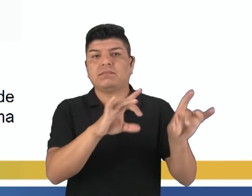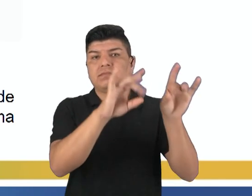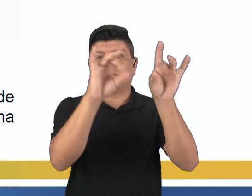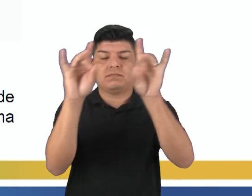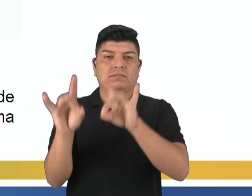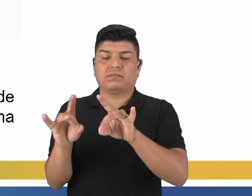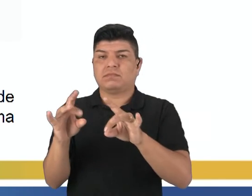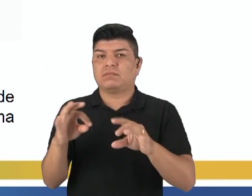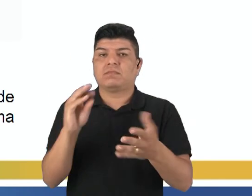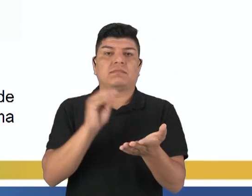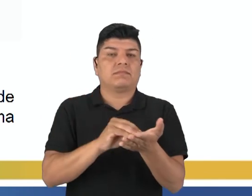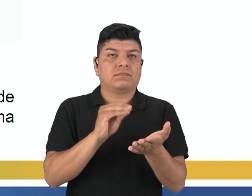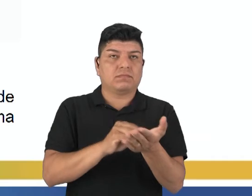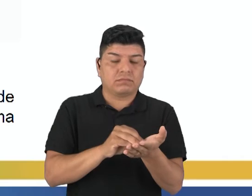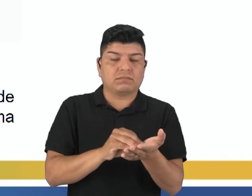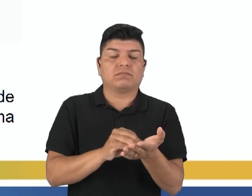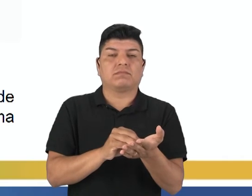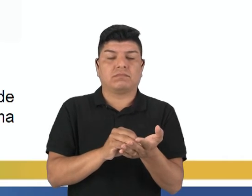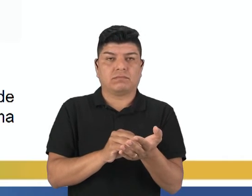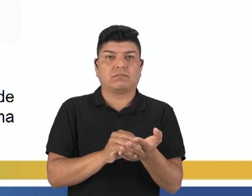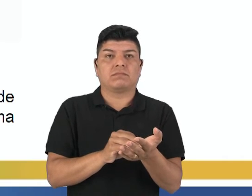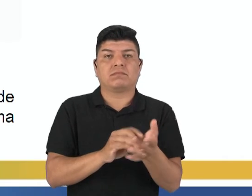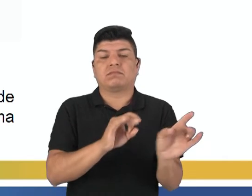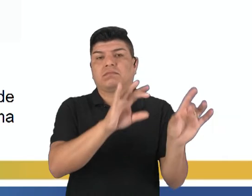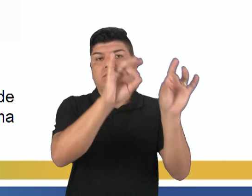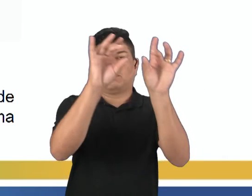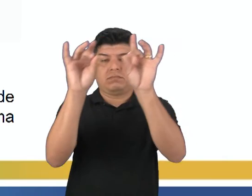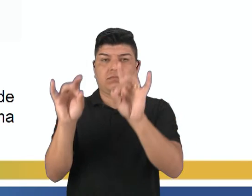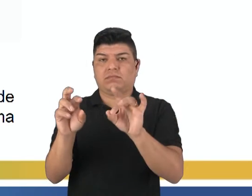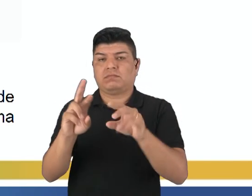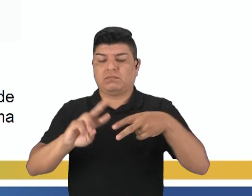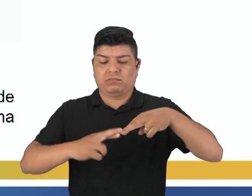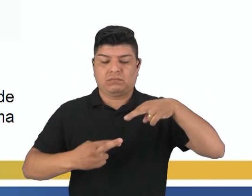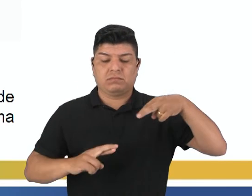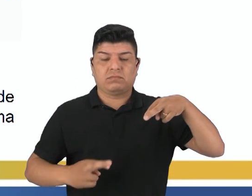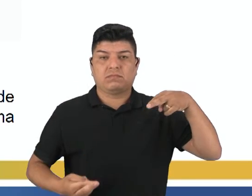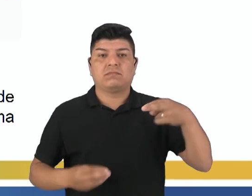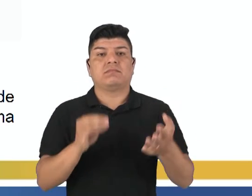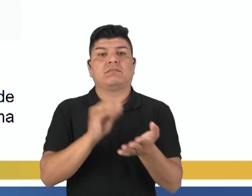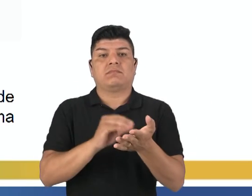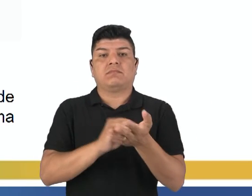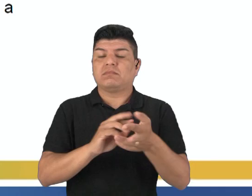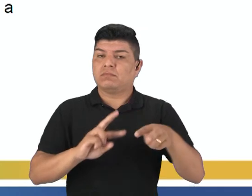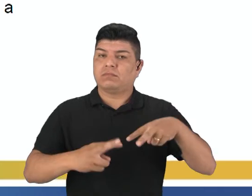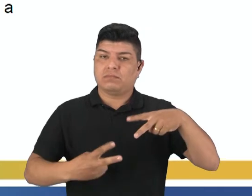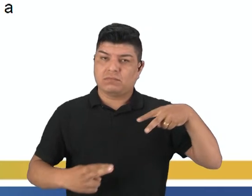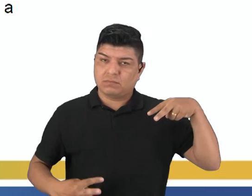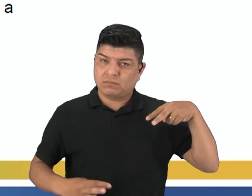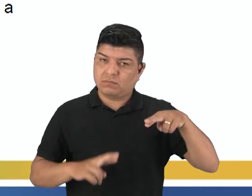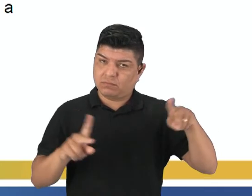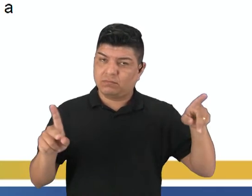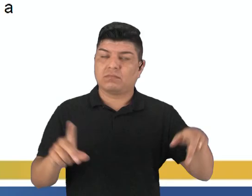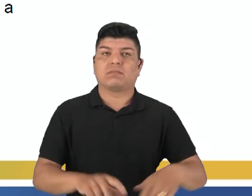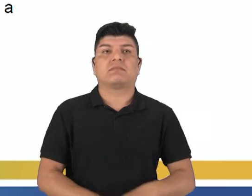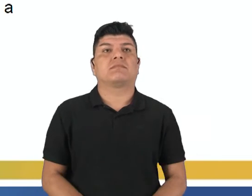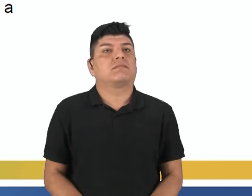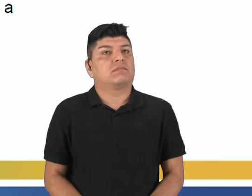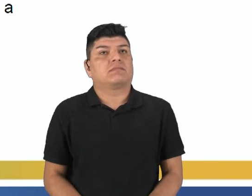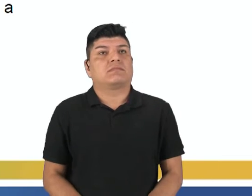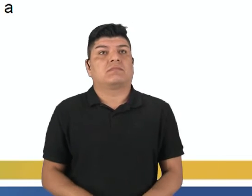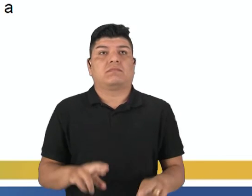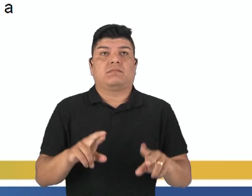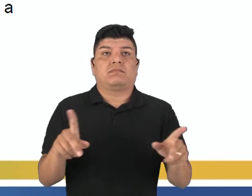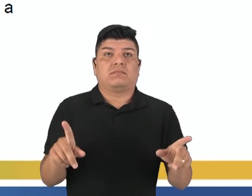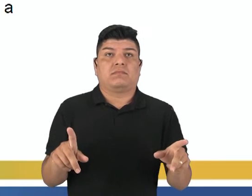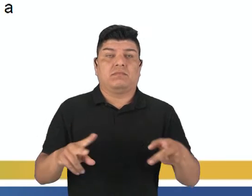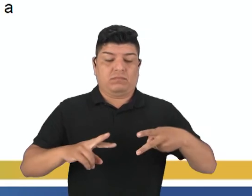e é completamente ausente, ela é específica do RNA e é completamente ausente no DNA. Bom, a diferença